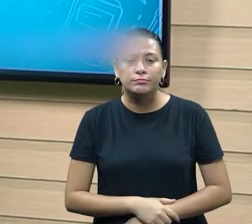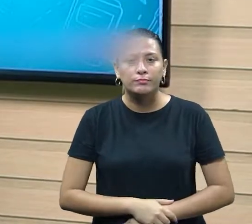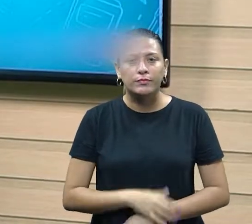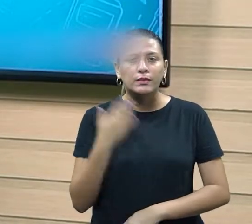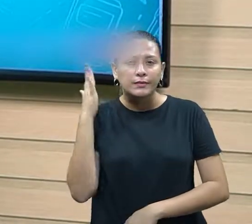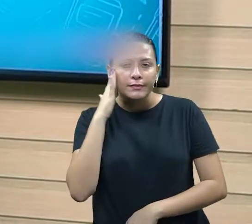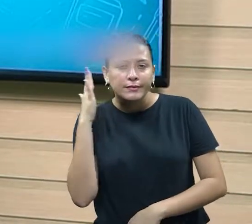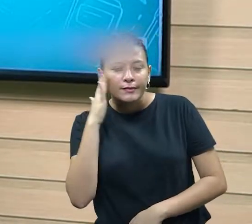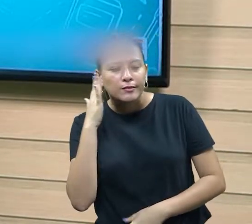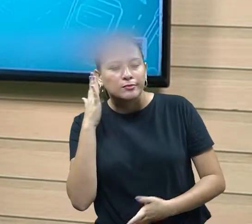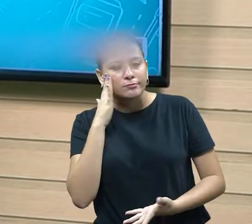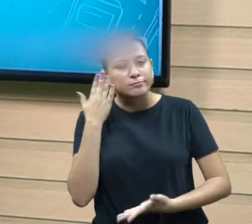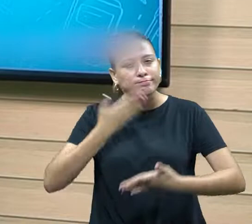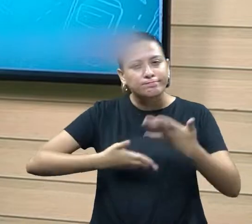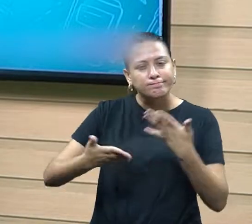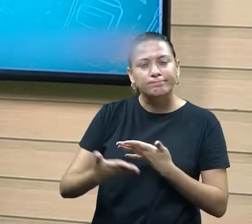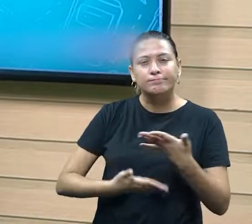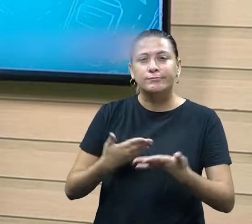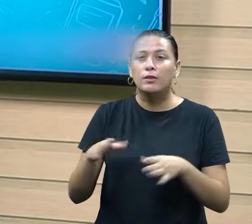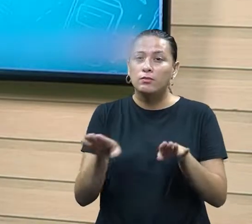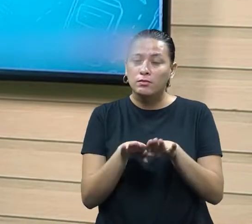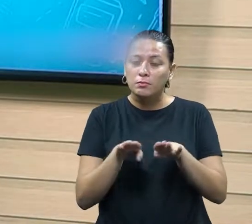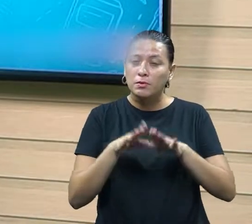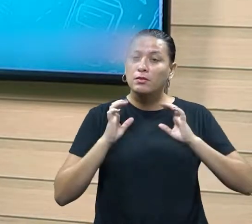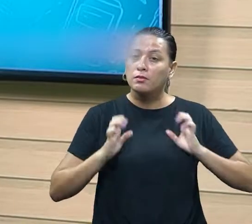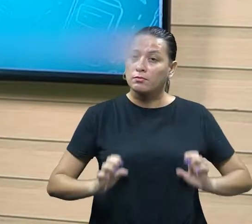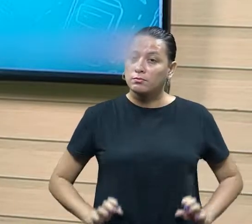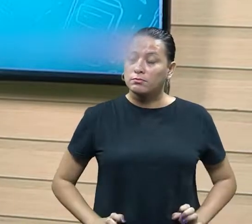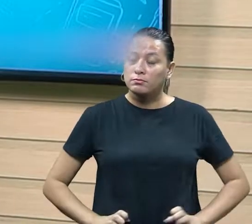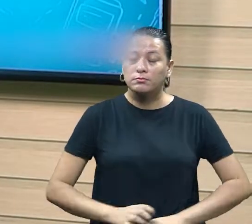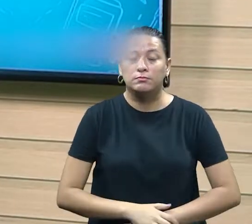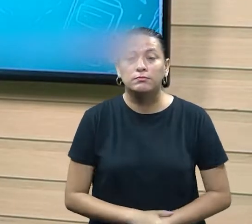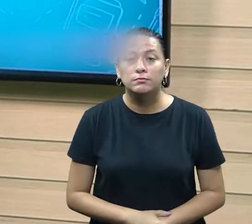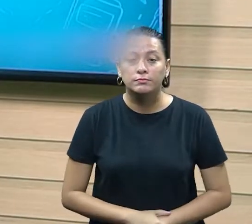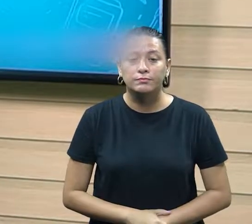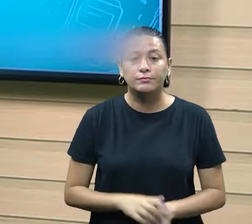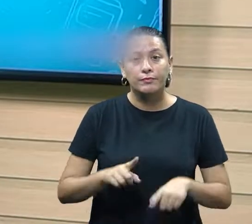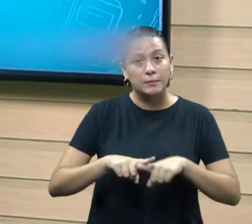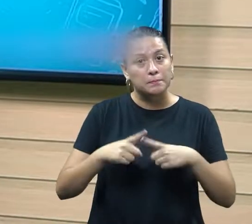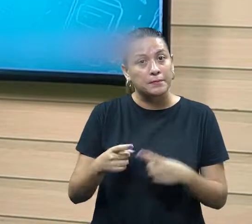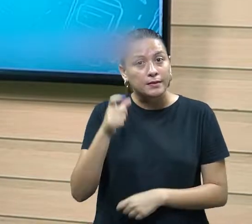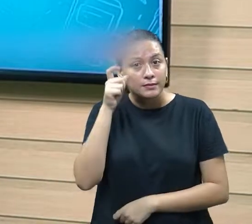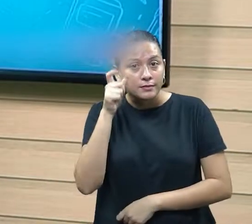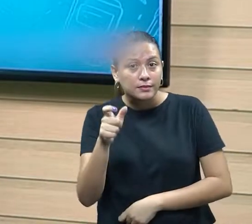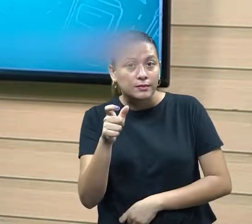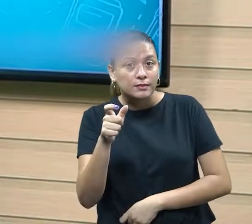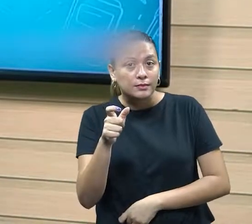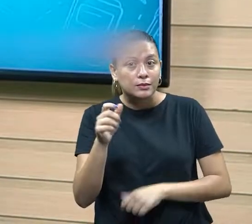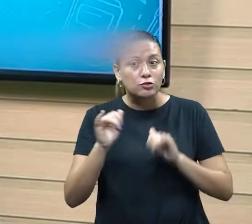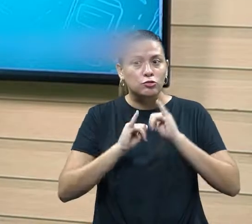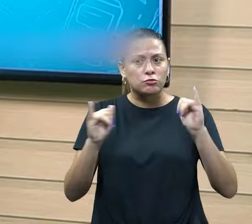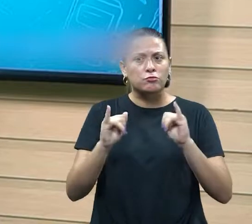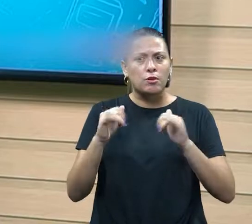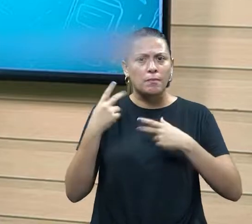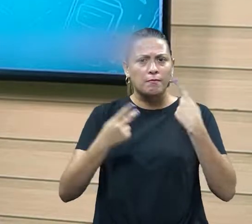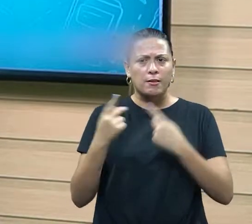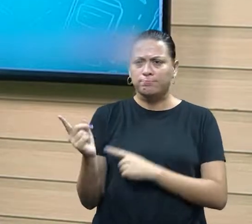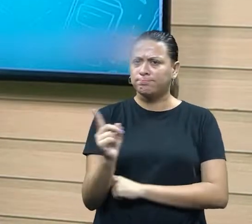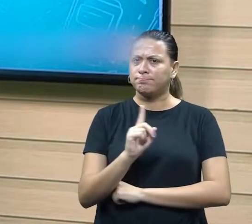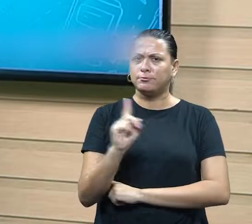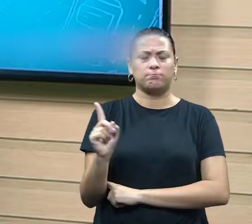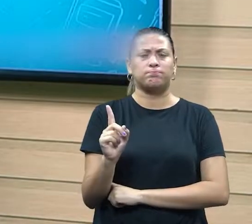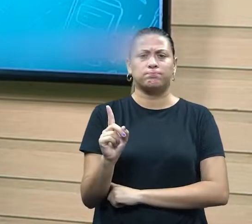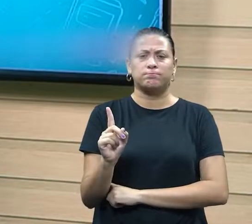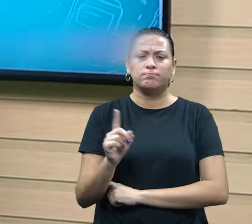ouvir, que seja compreensível, ainda a questão da ética. Mas também, é interessante também saber dizer não, né?